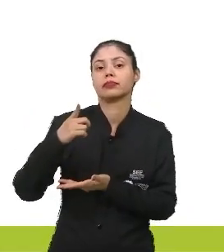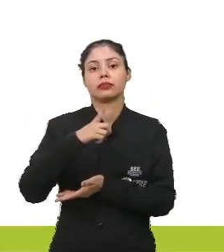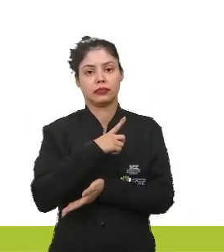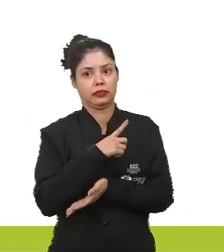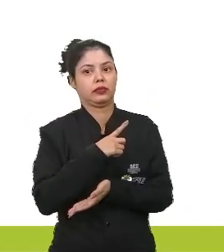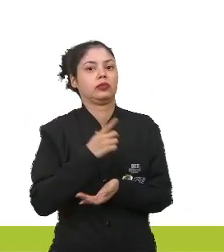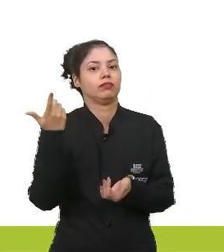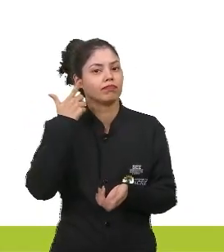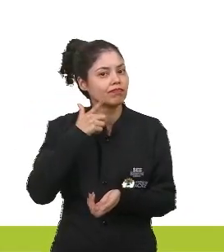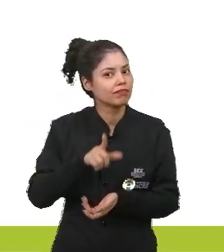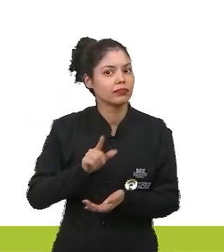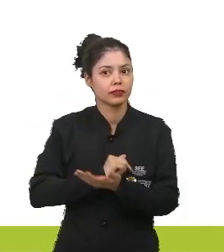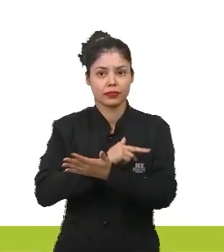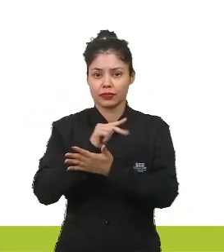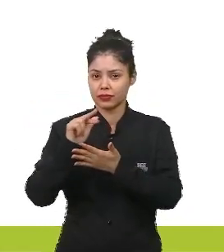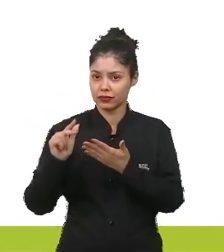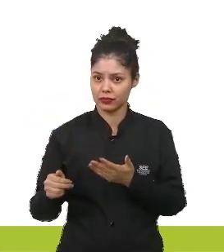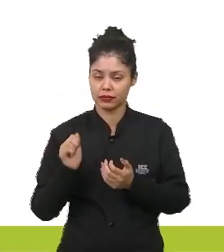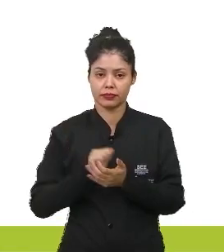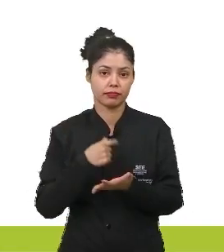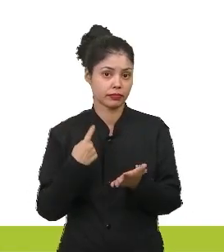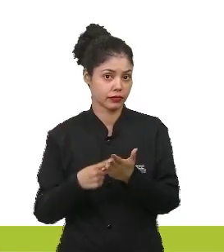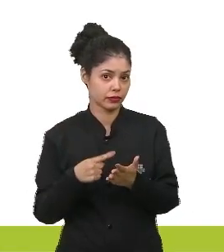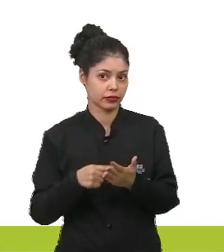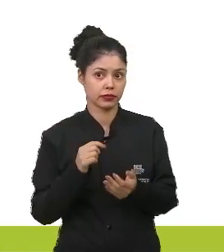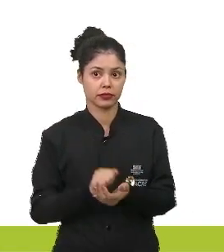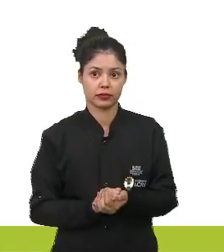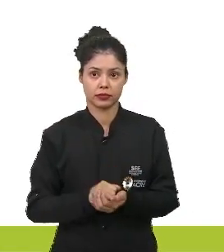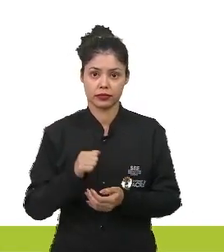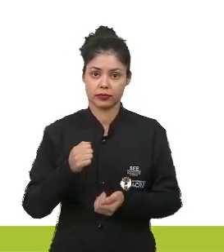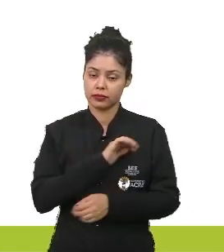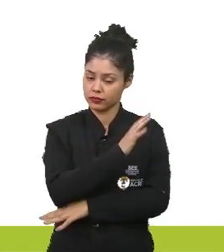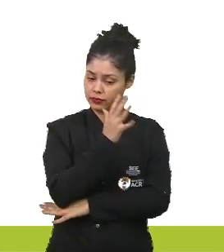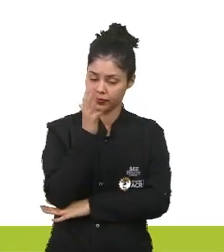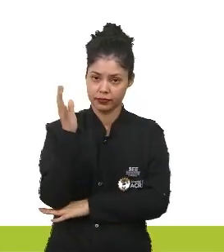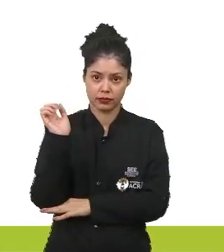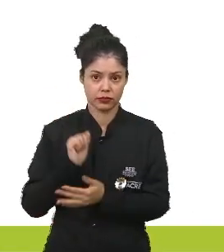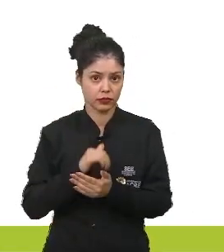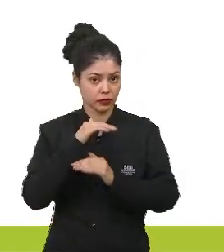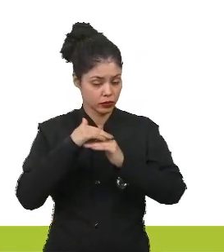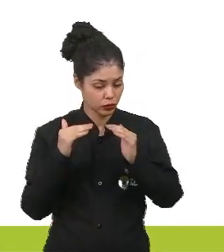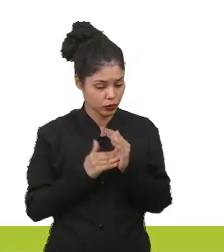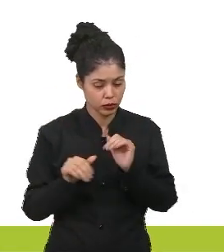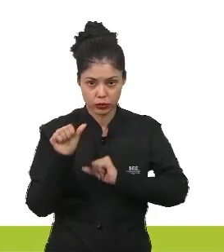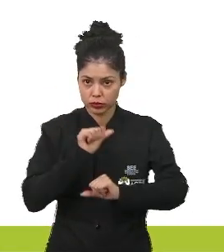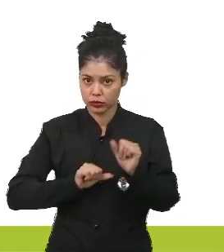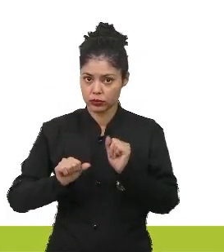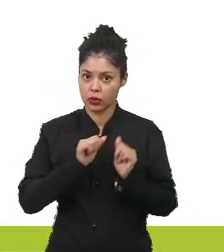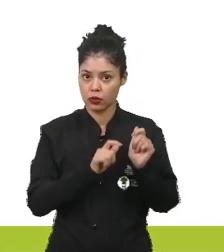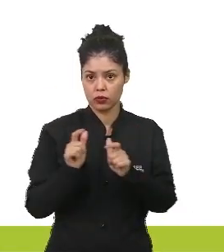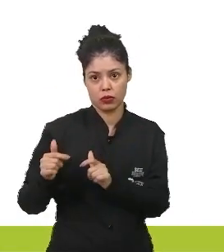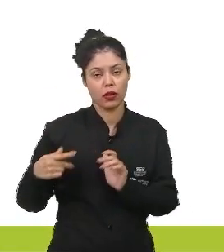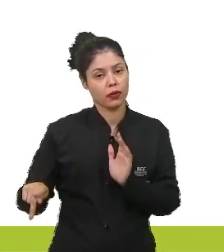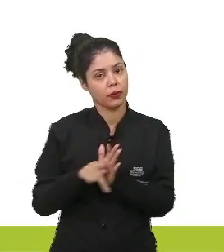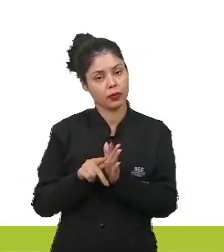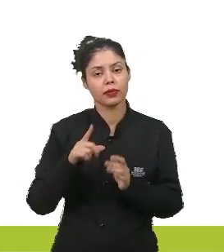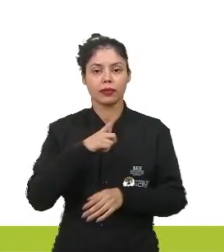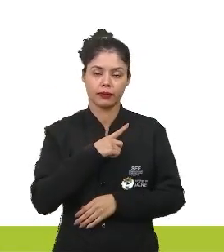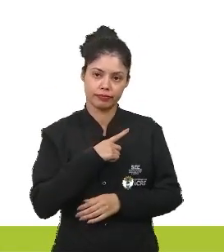ganhar variabilidade nas condições ambientais. Todo ser vivo modifica o ambiente onde ele está.